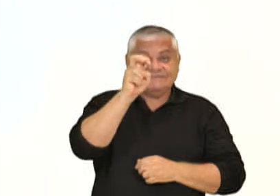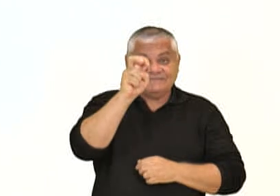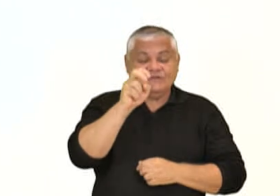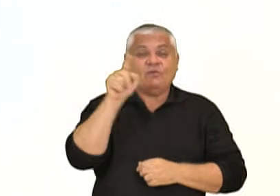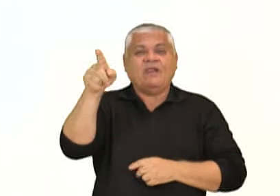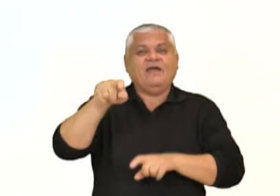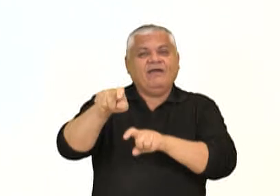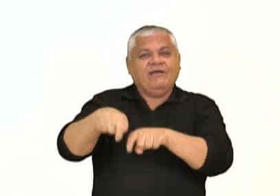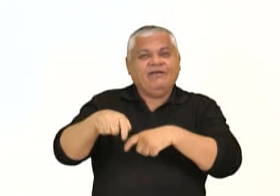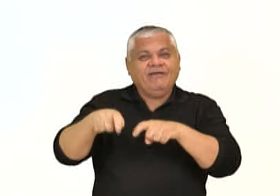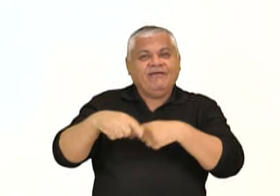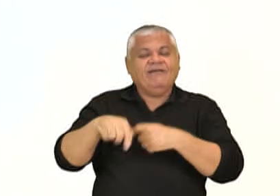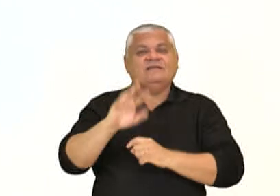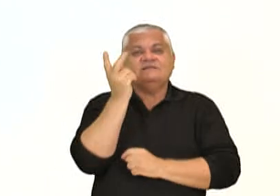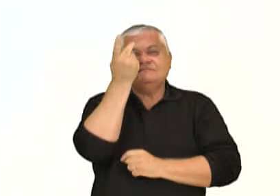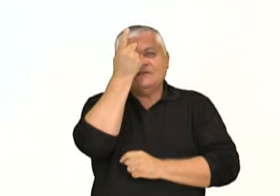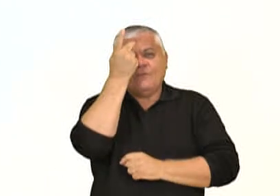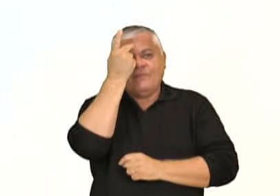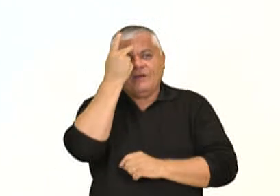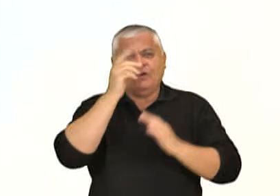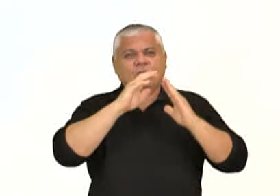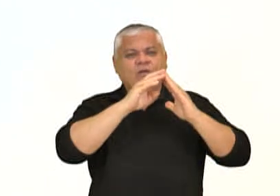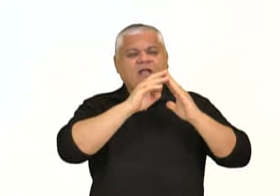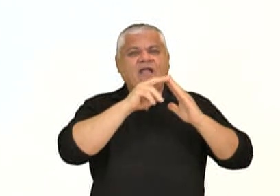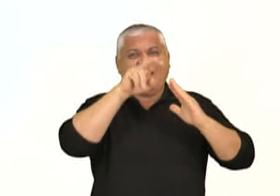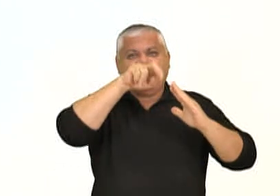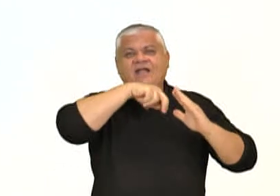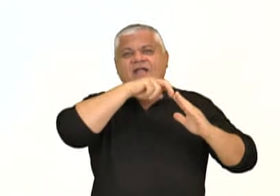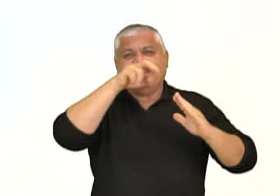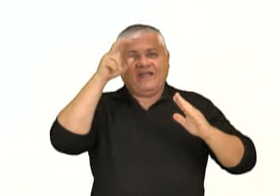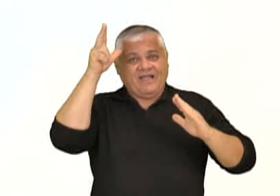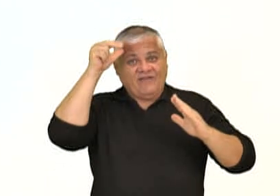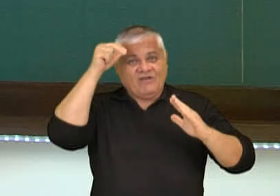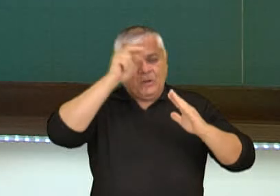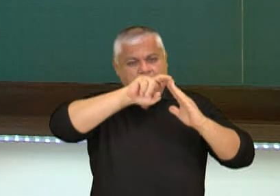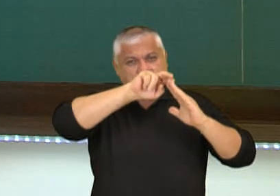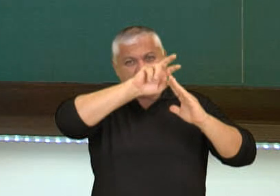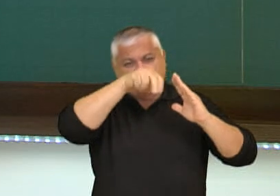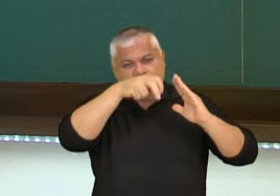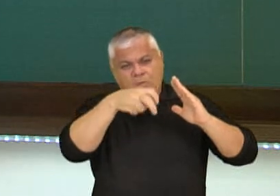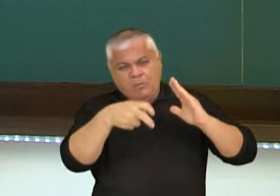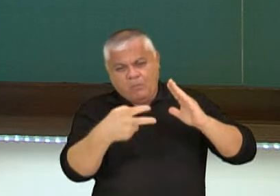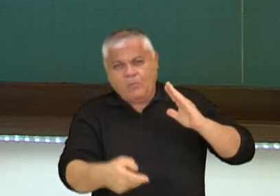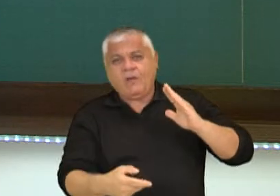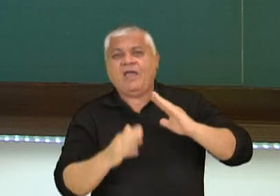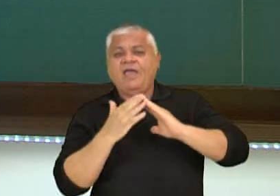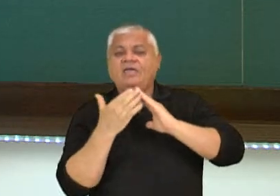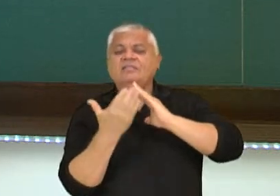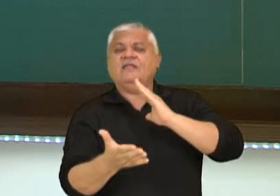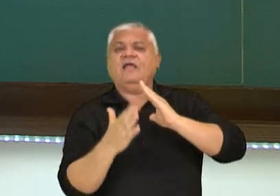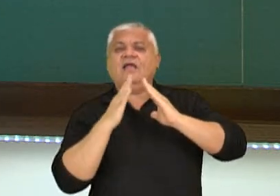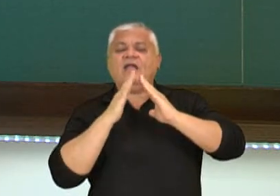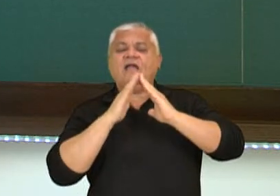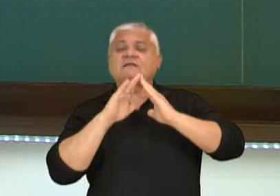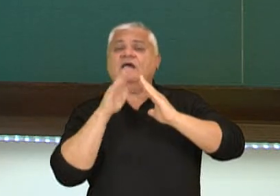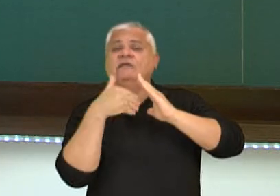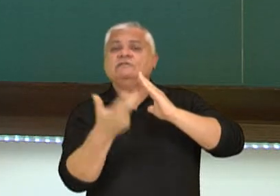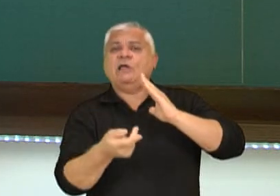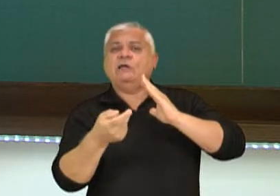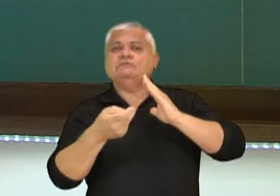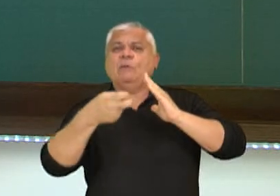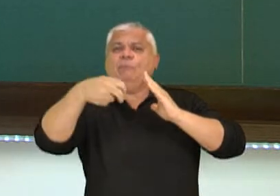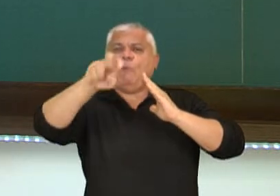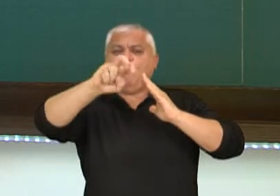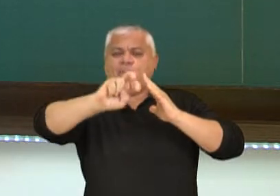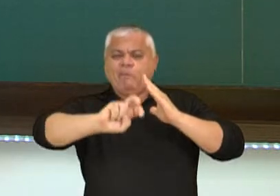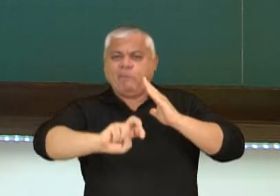São Paulo, um cavalo caiu acidentalmente de um barranco que fica ao fundo. Aliás, no fundo de uma